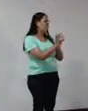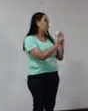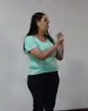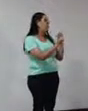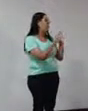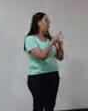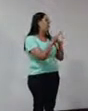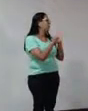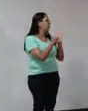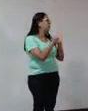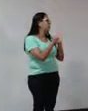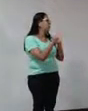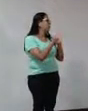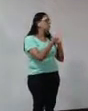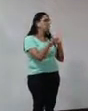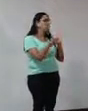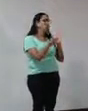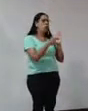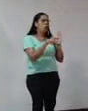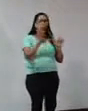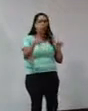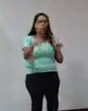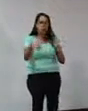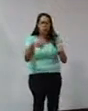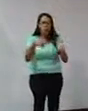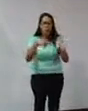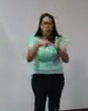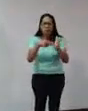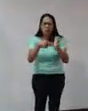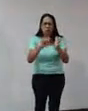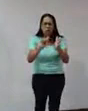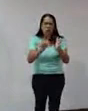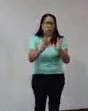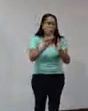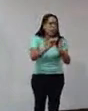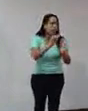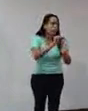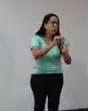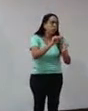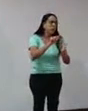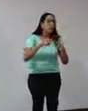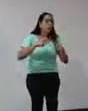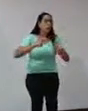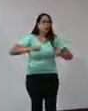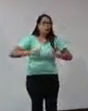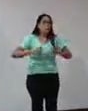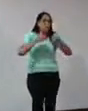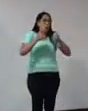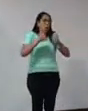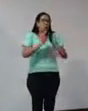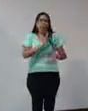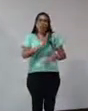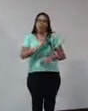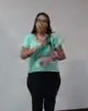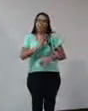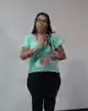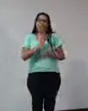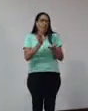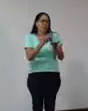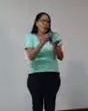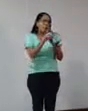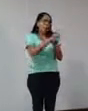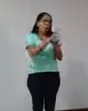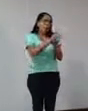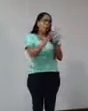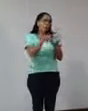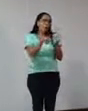tal coisa. Mostrava para outra criança. E assim eu fui aprimorando até que chegou em uma linguagem